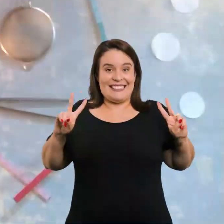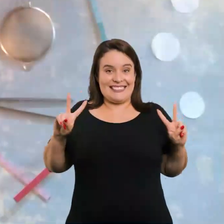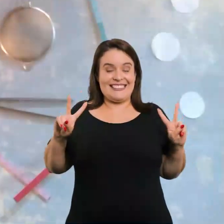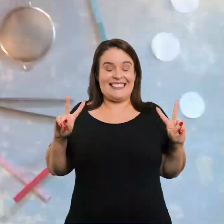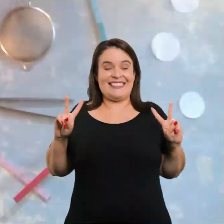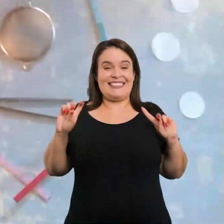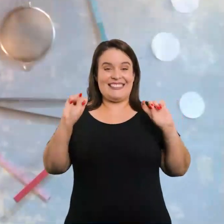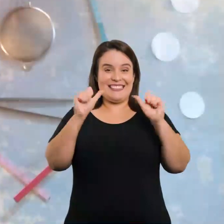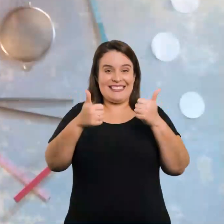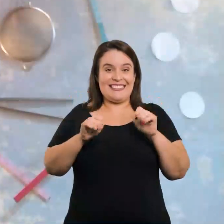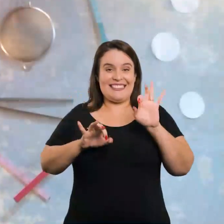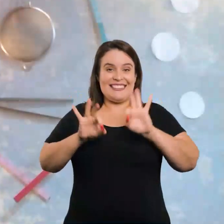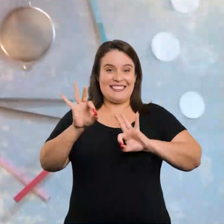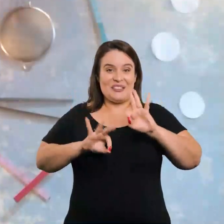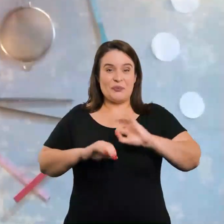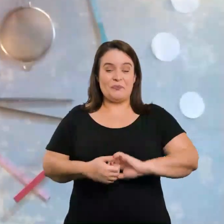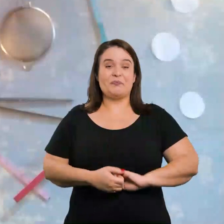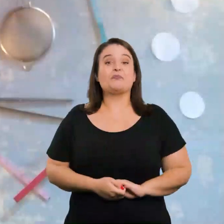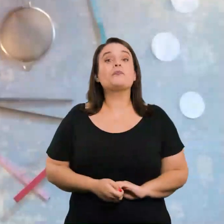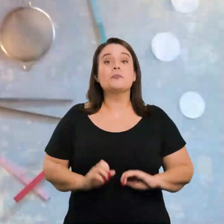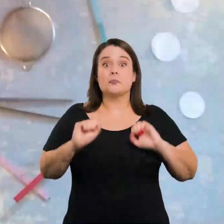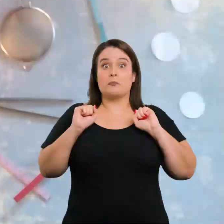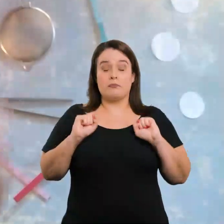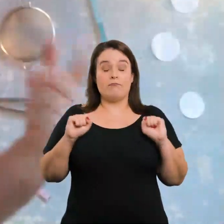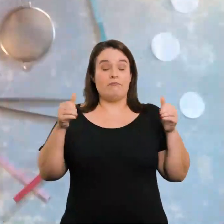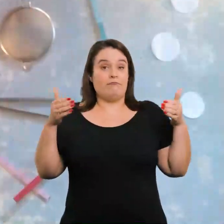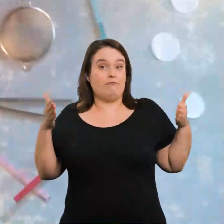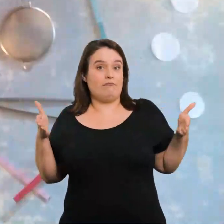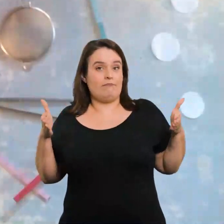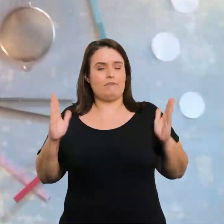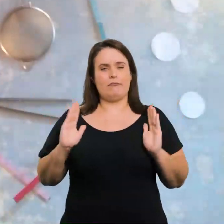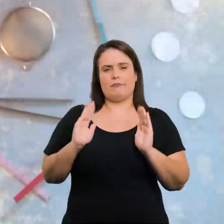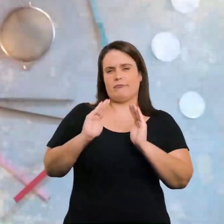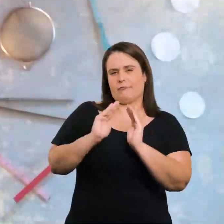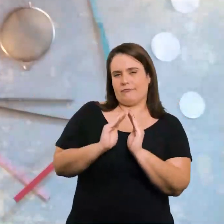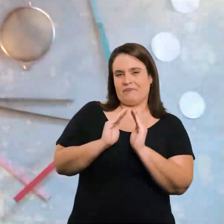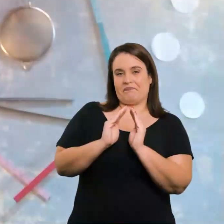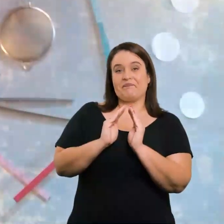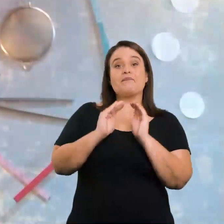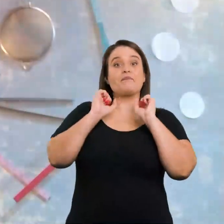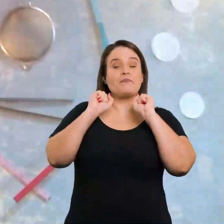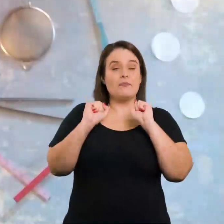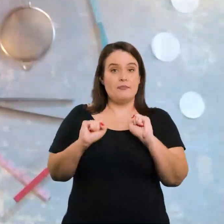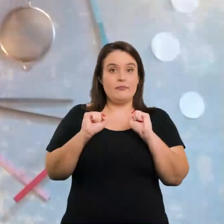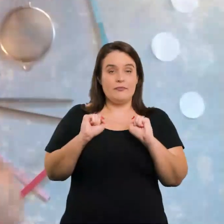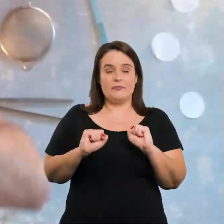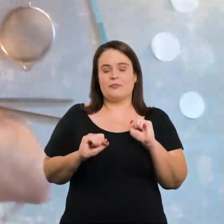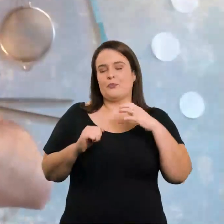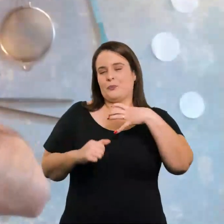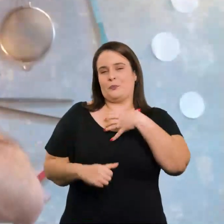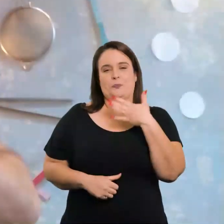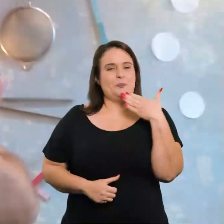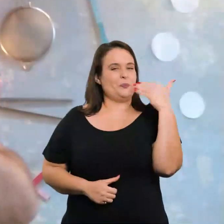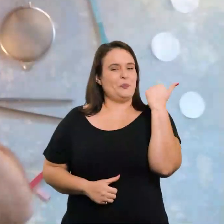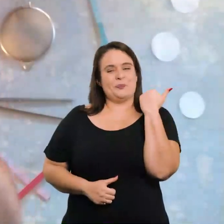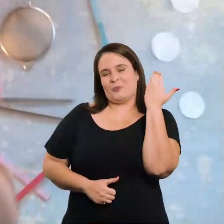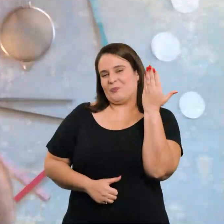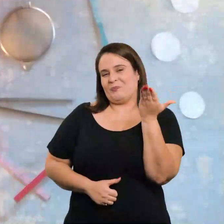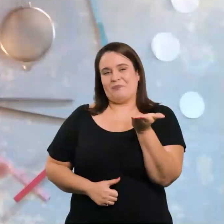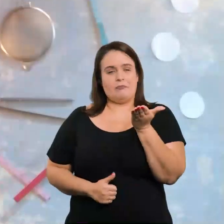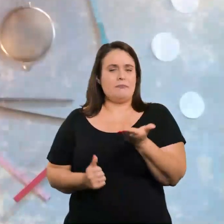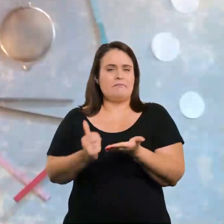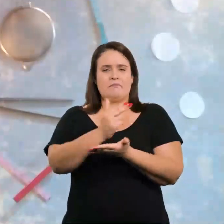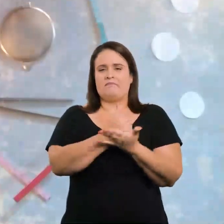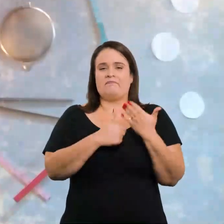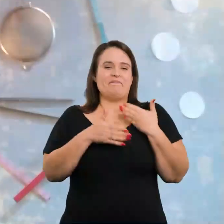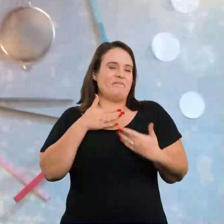diferentes para montar a nossa escultura e o nosso desenho. Podem ser objetos grandes, pequenos, o melhor para